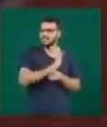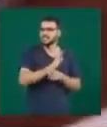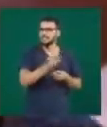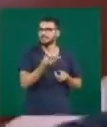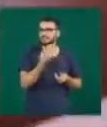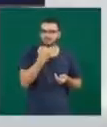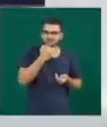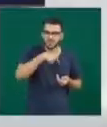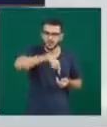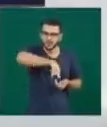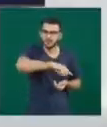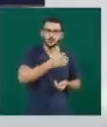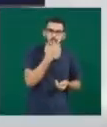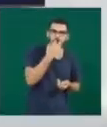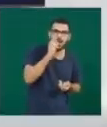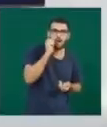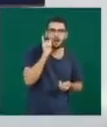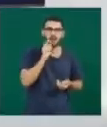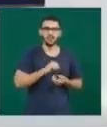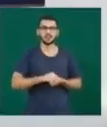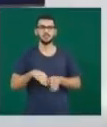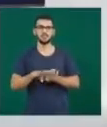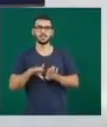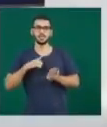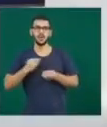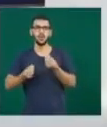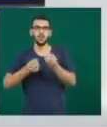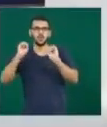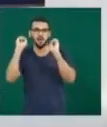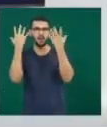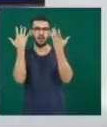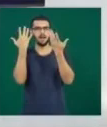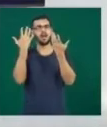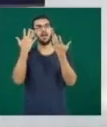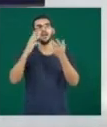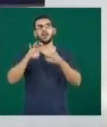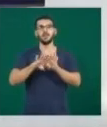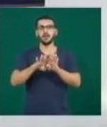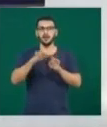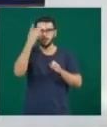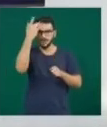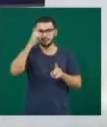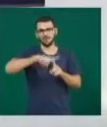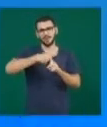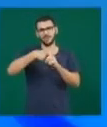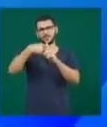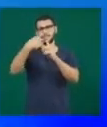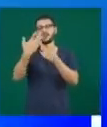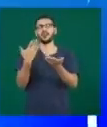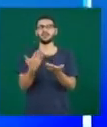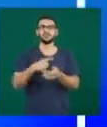gatos que estão no abrigo. Tem ainda previsão do tempo para amanhã e muito mais. O TVU Notícias está no ar.